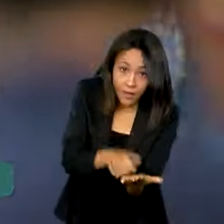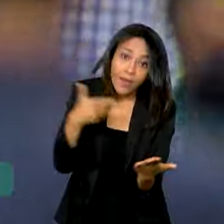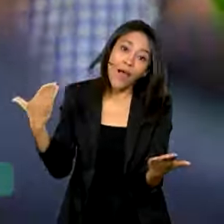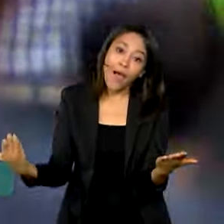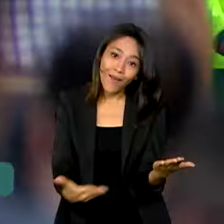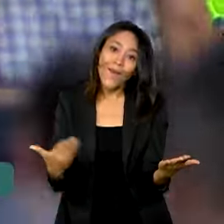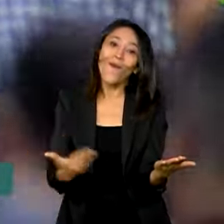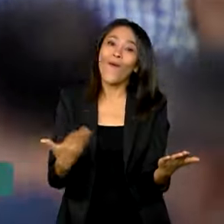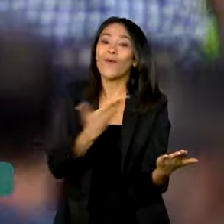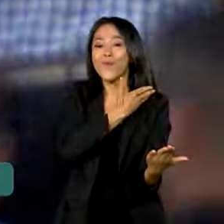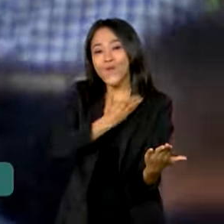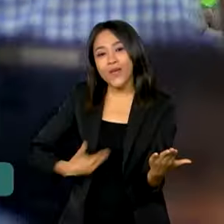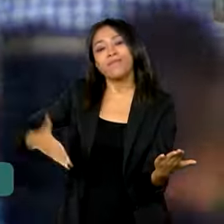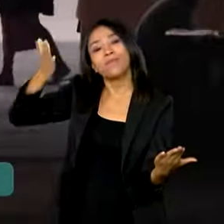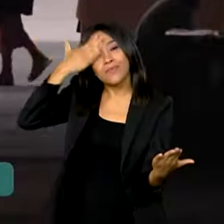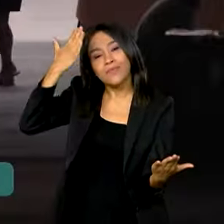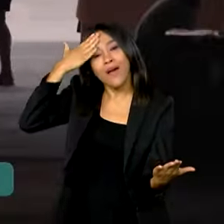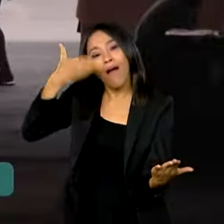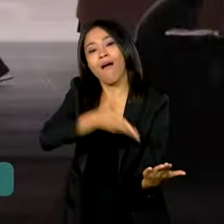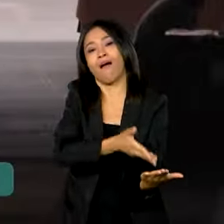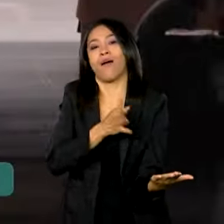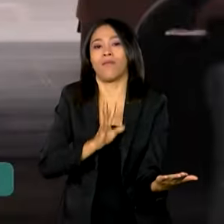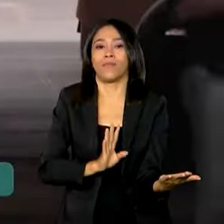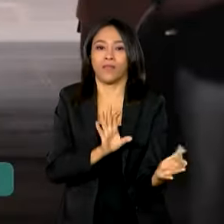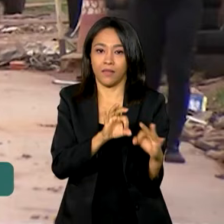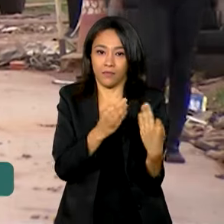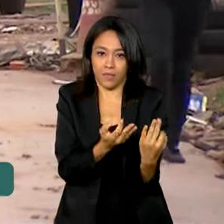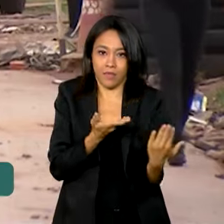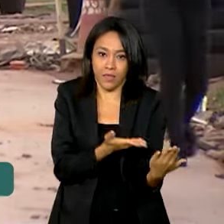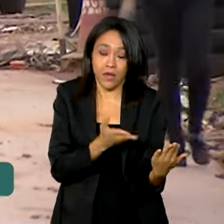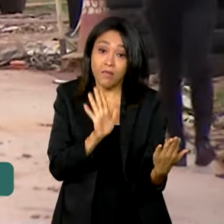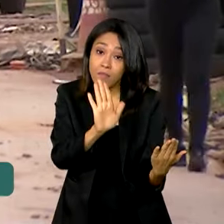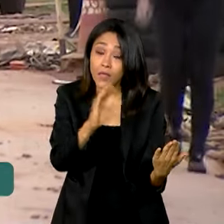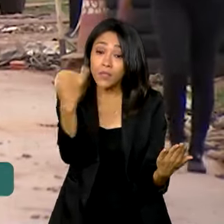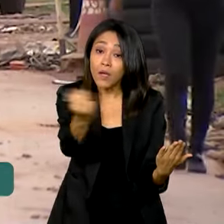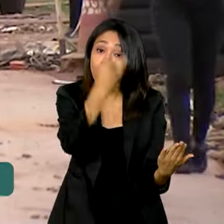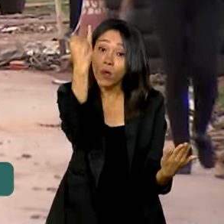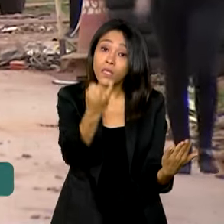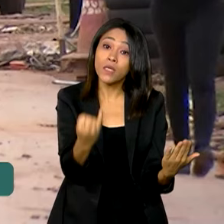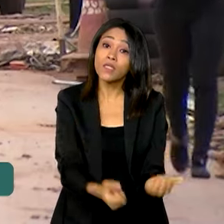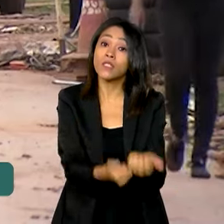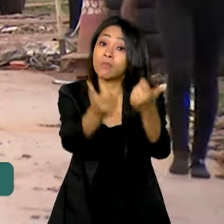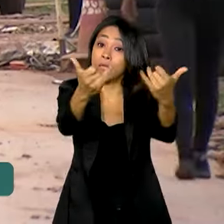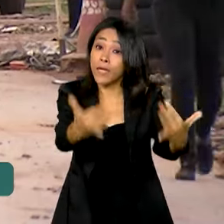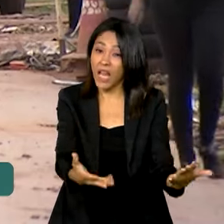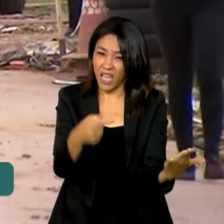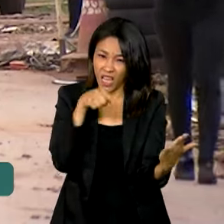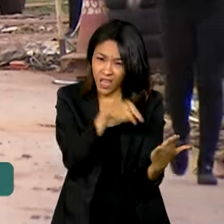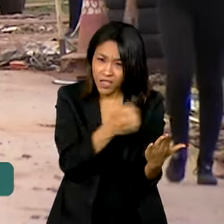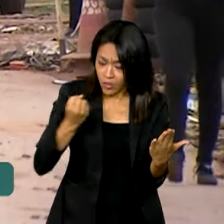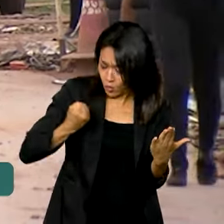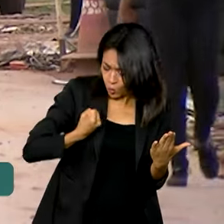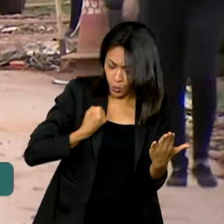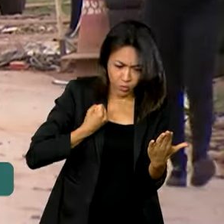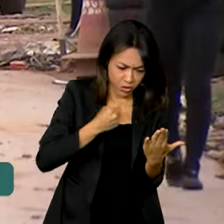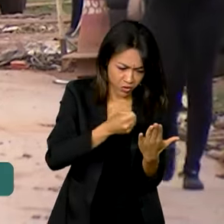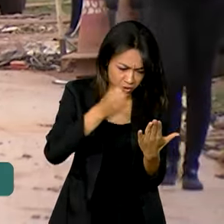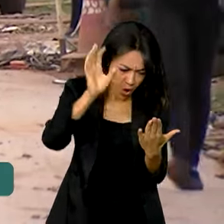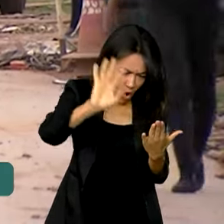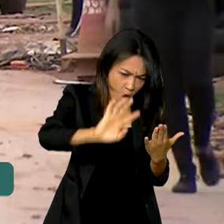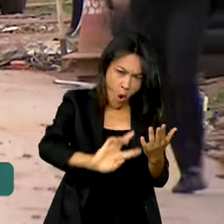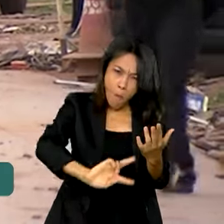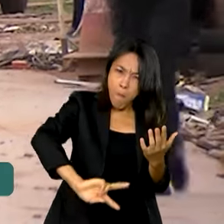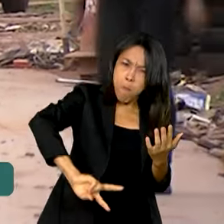visíveis para o poder público. Mas é importante dizer que esses números não representam um salto inesperado na